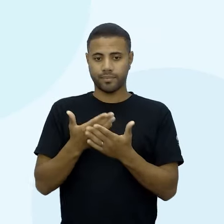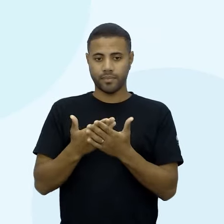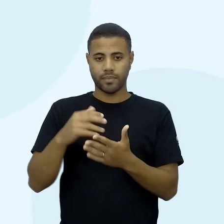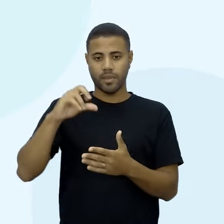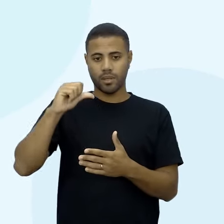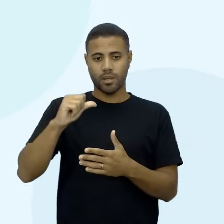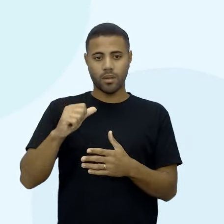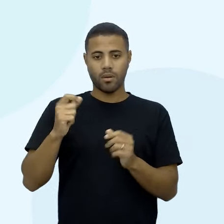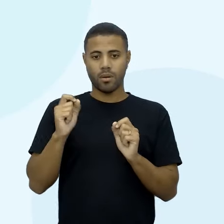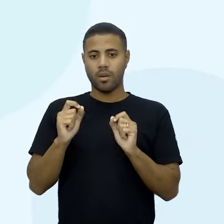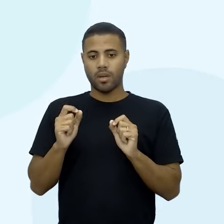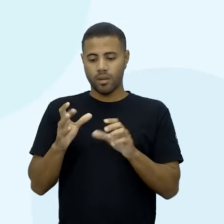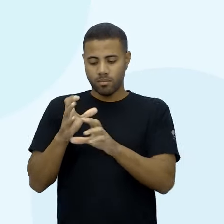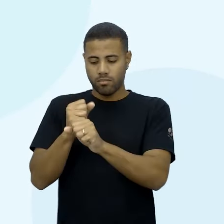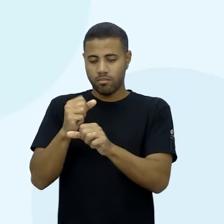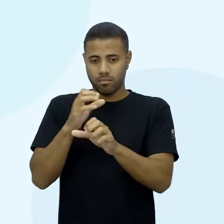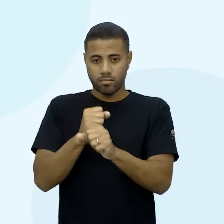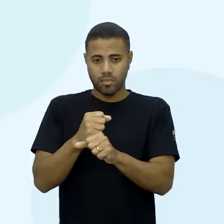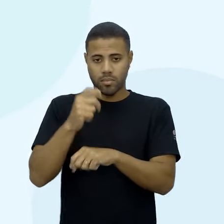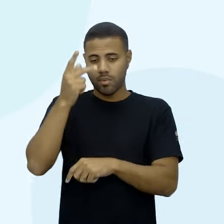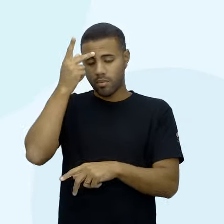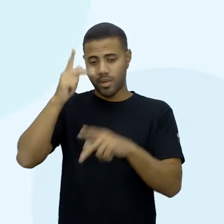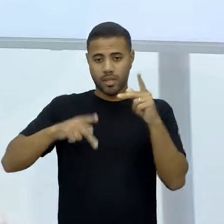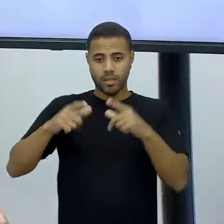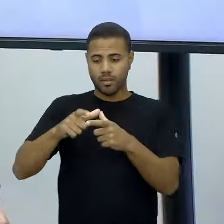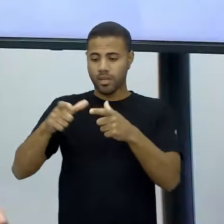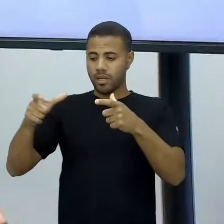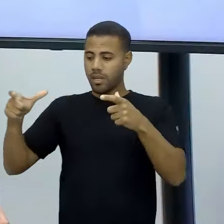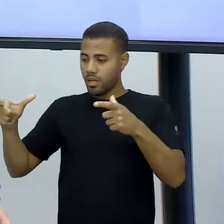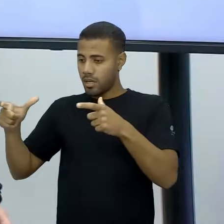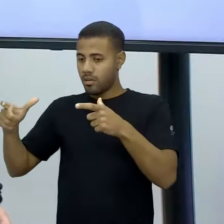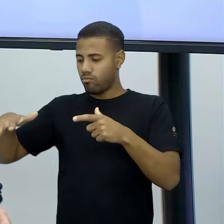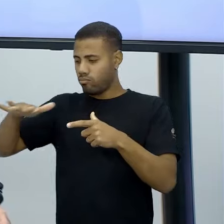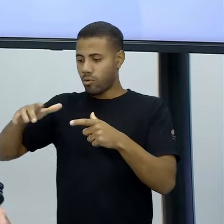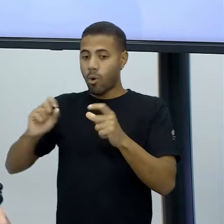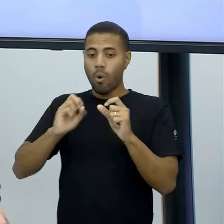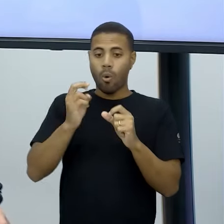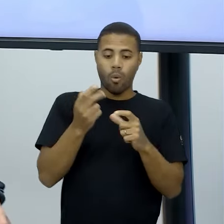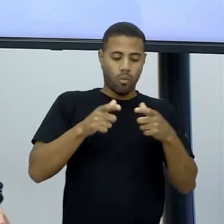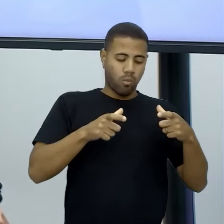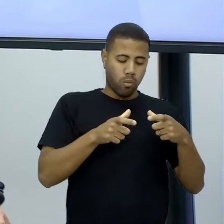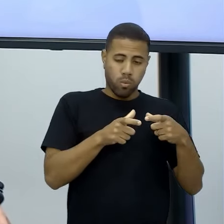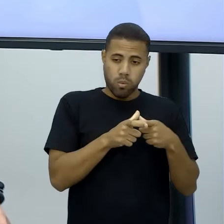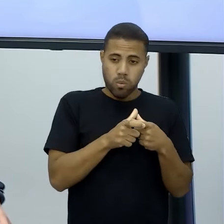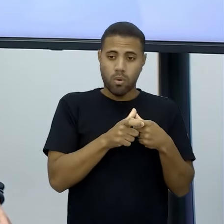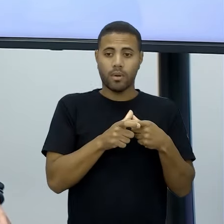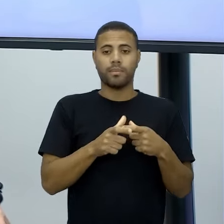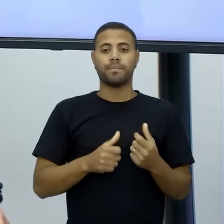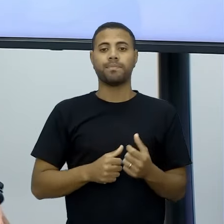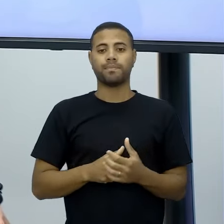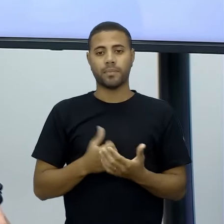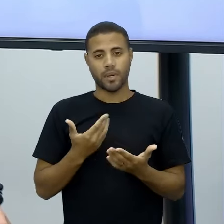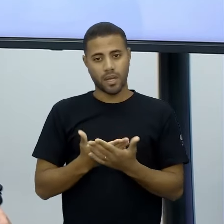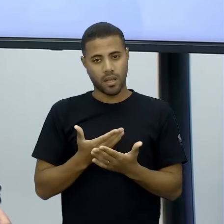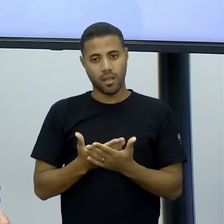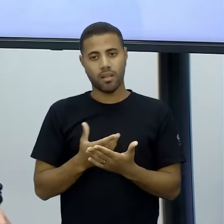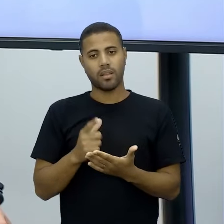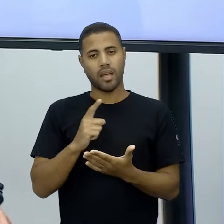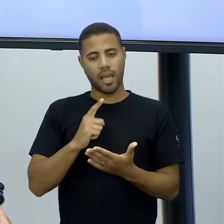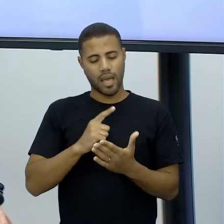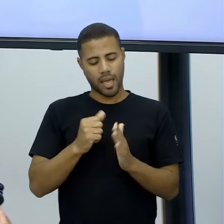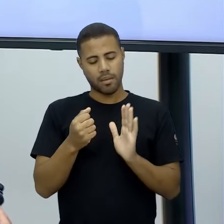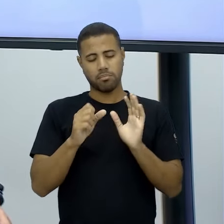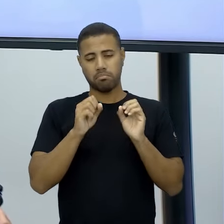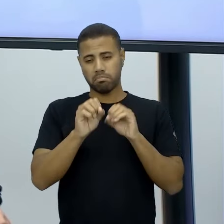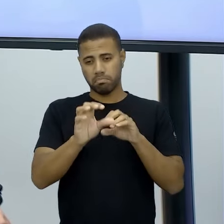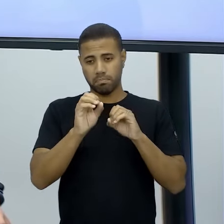grandes ou desconhecidas, né, foca o objeto aí da nossa aula. Percebe que tem aula, né? E aí, se você tiver a